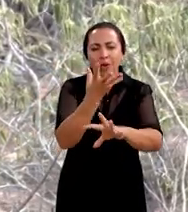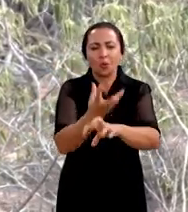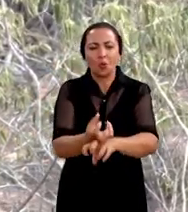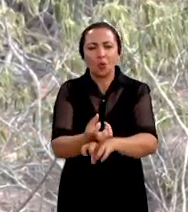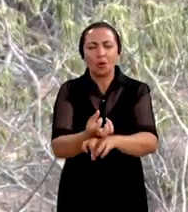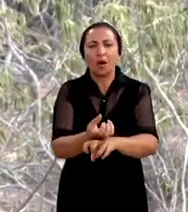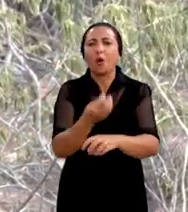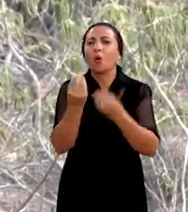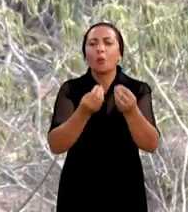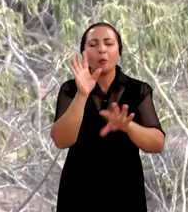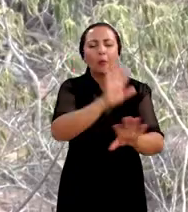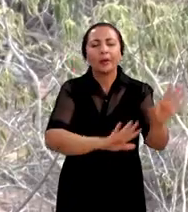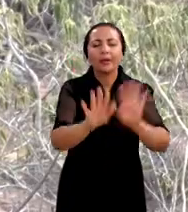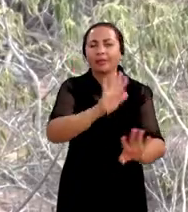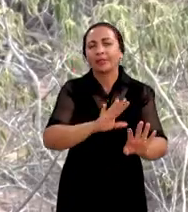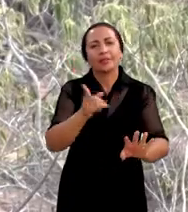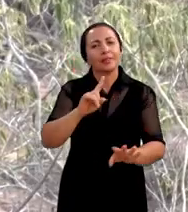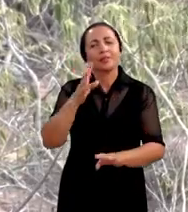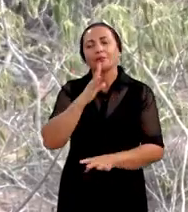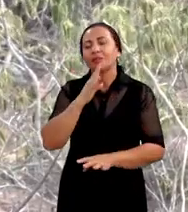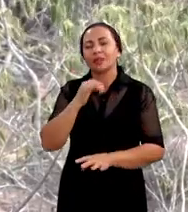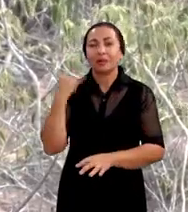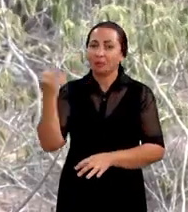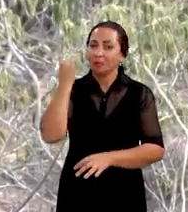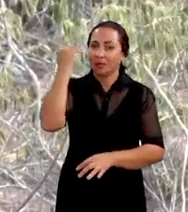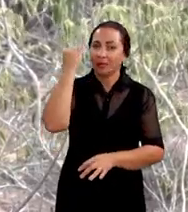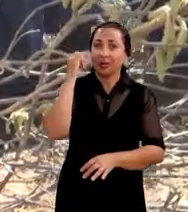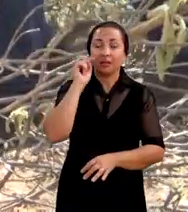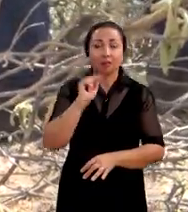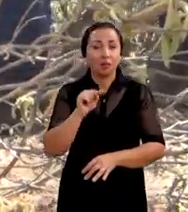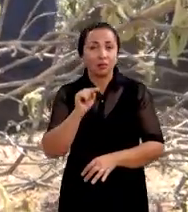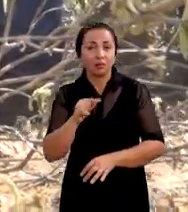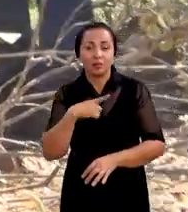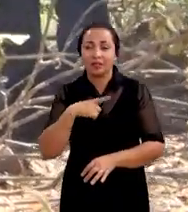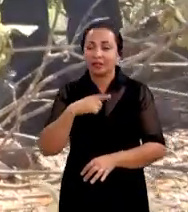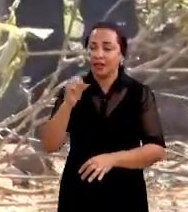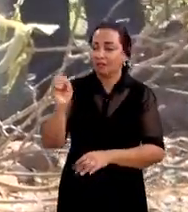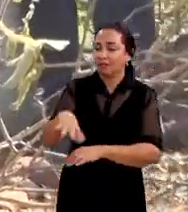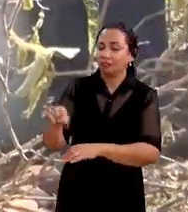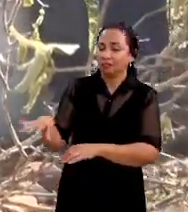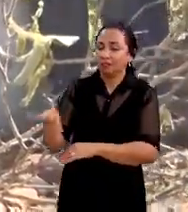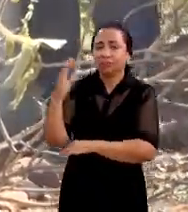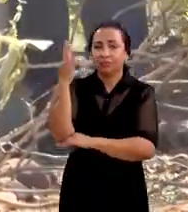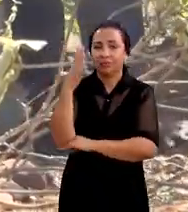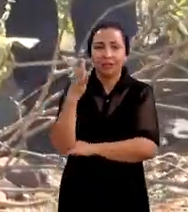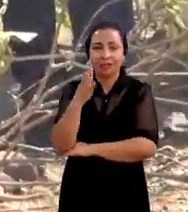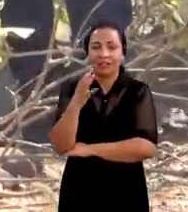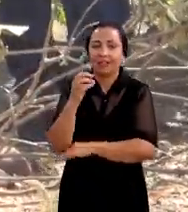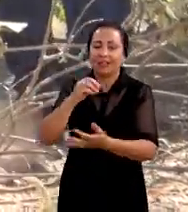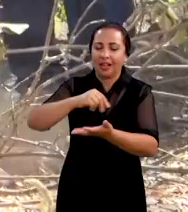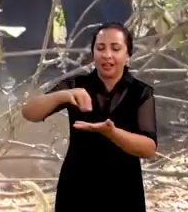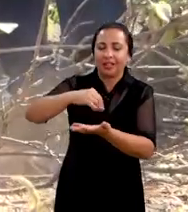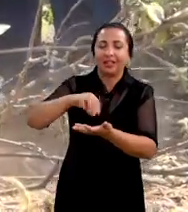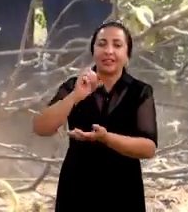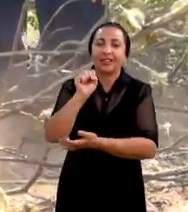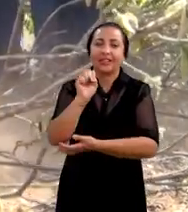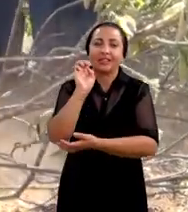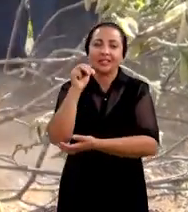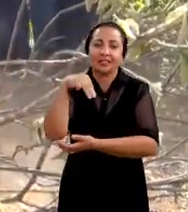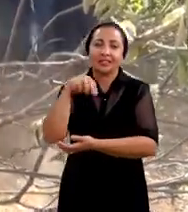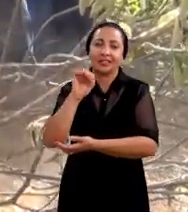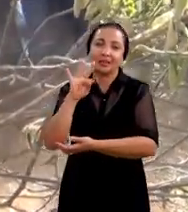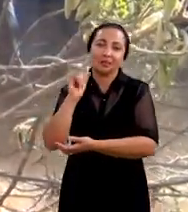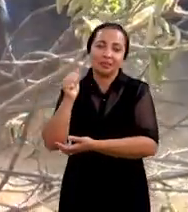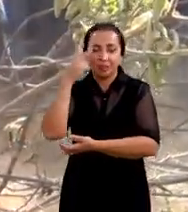e não conhecia a importância que era você ter mudas de sementes para doar